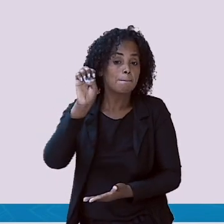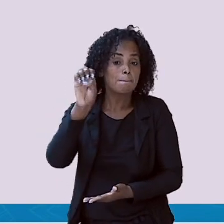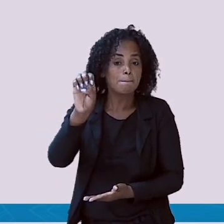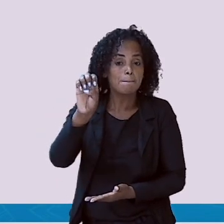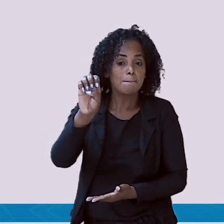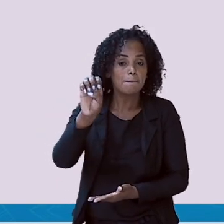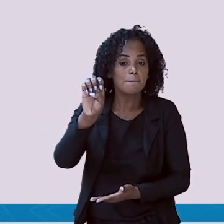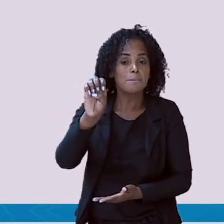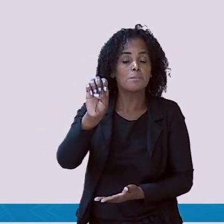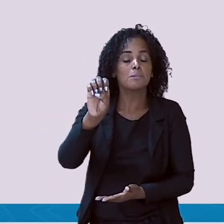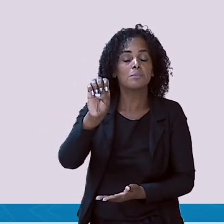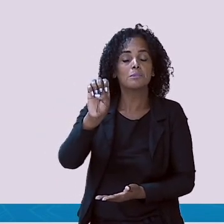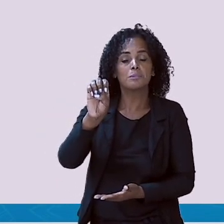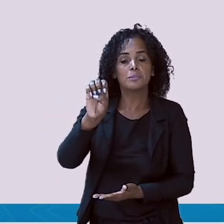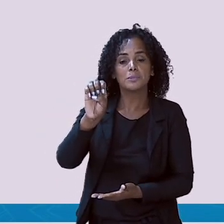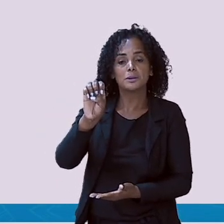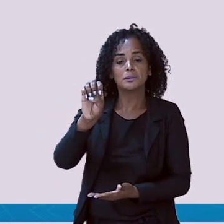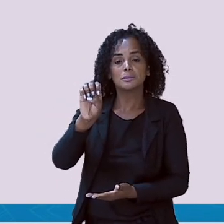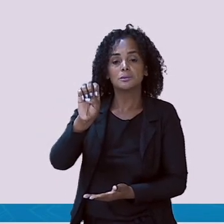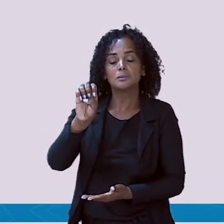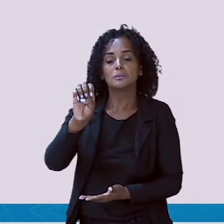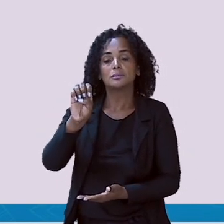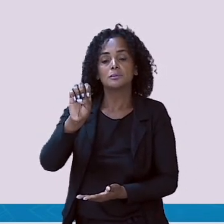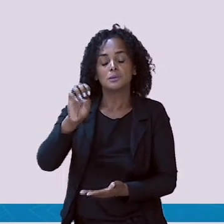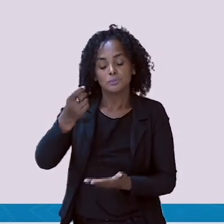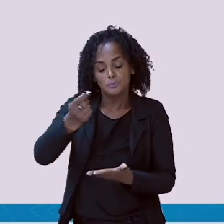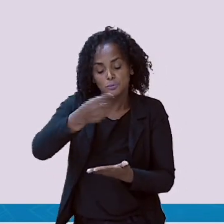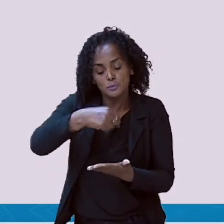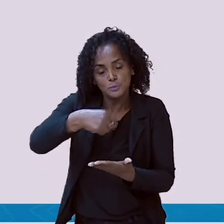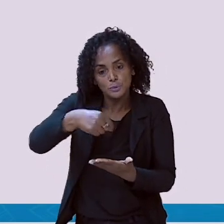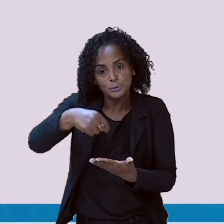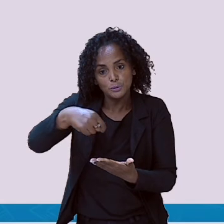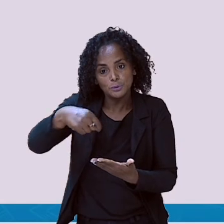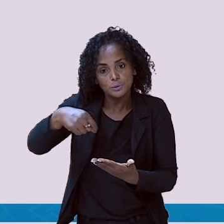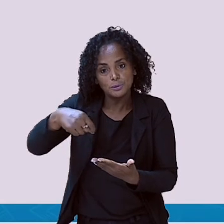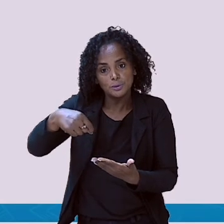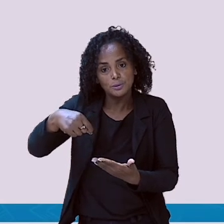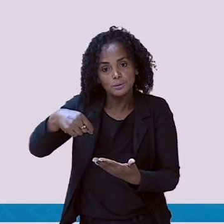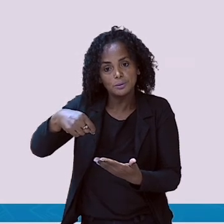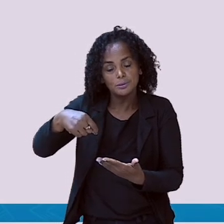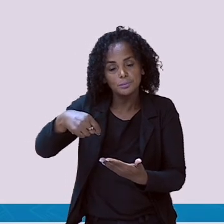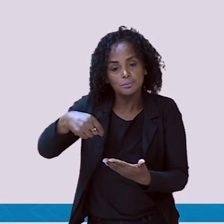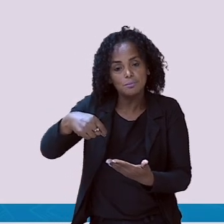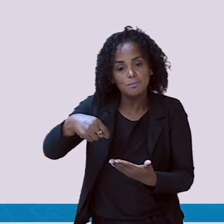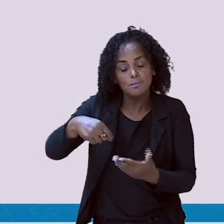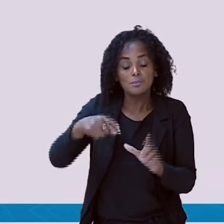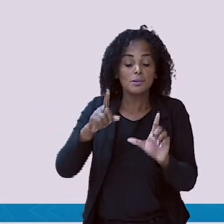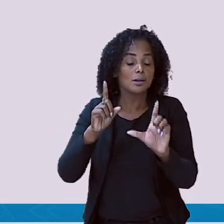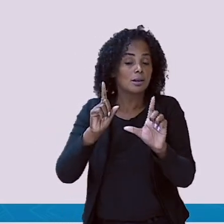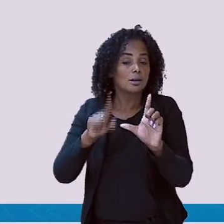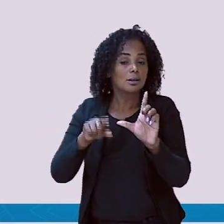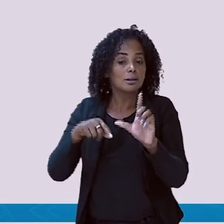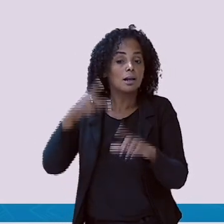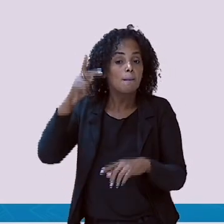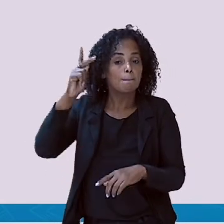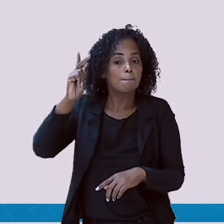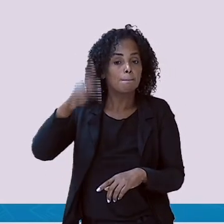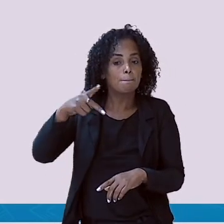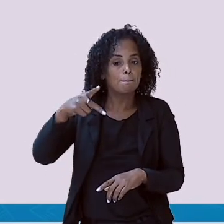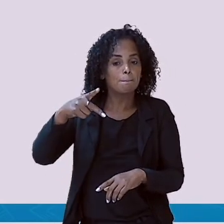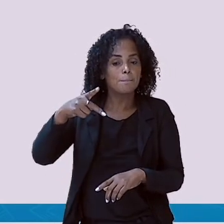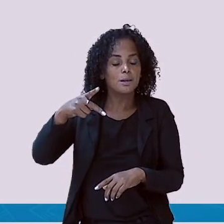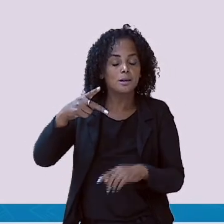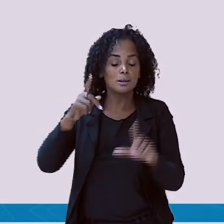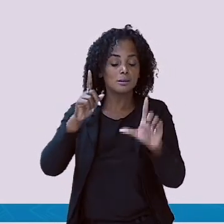seguida. Vamos escrever? Letra P e letra